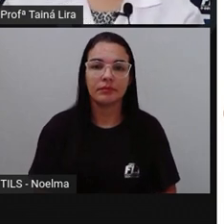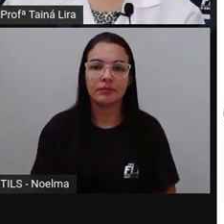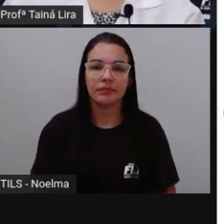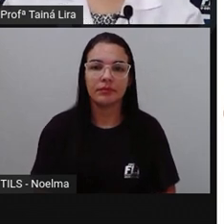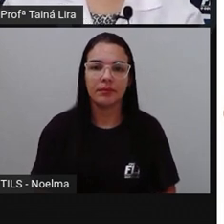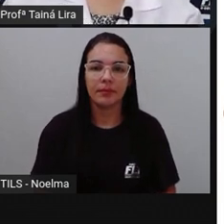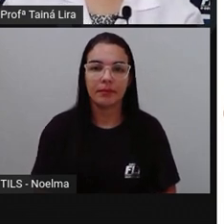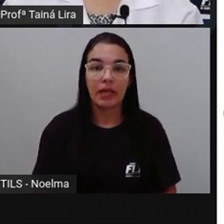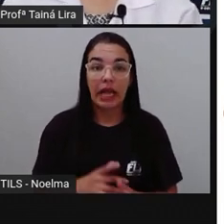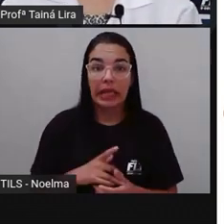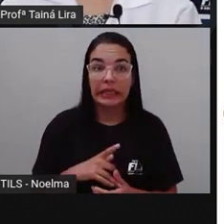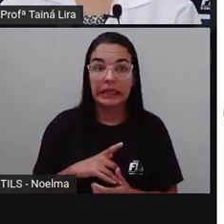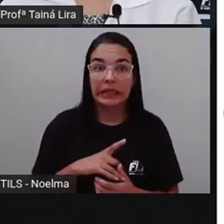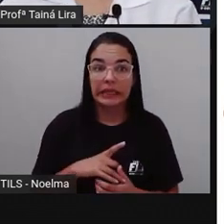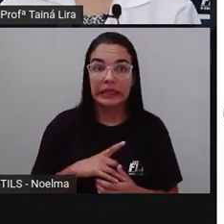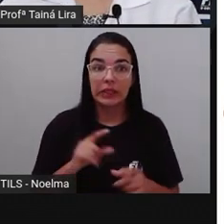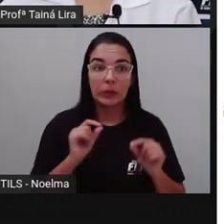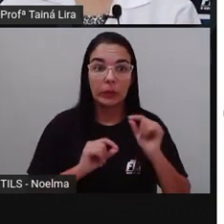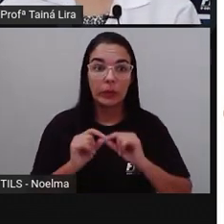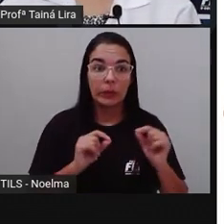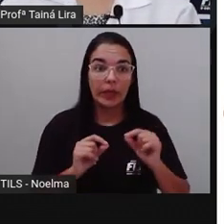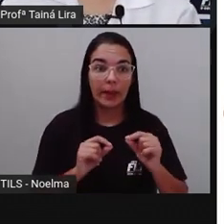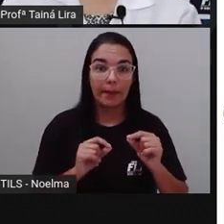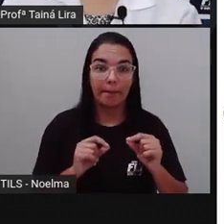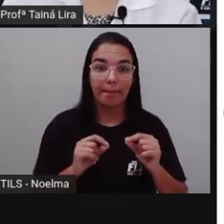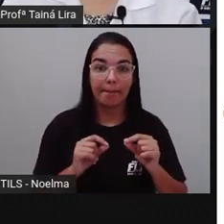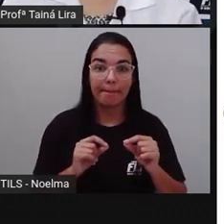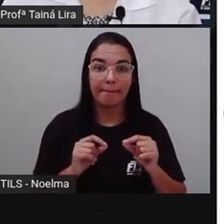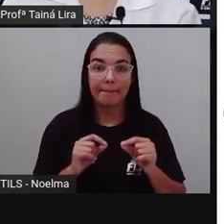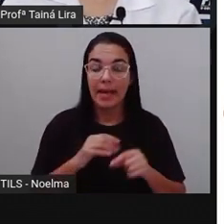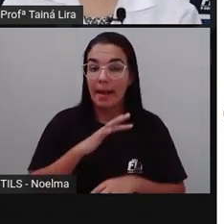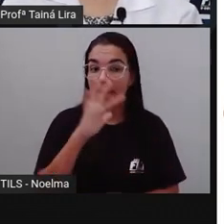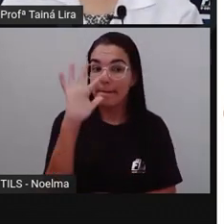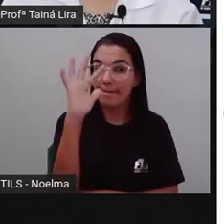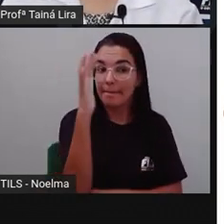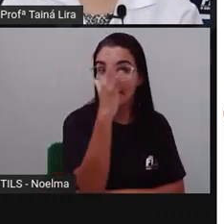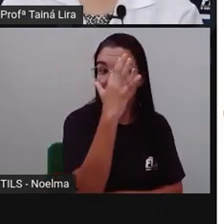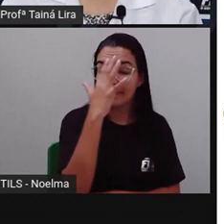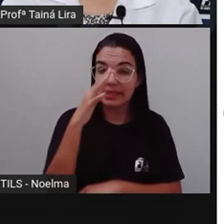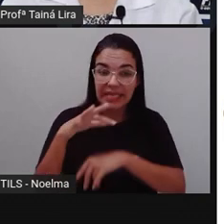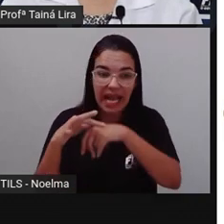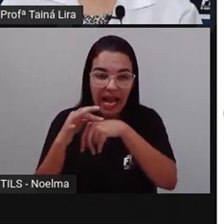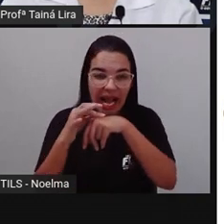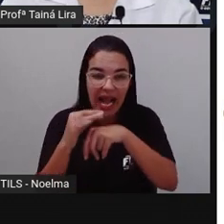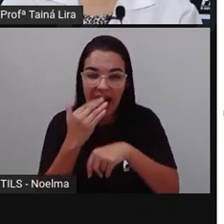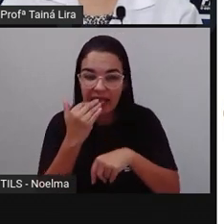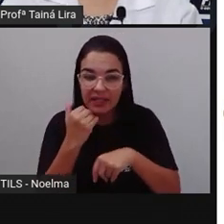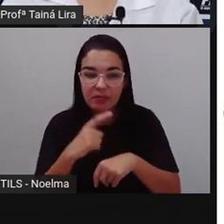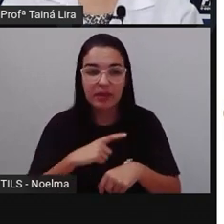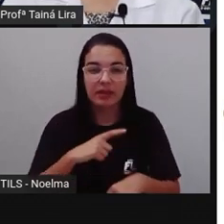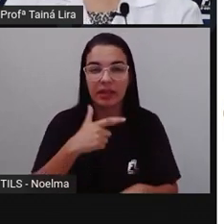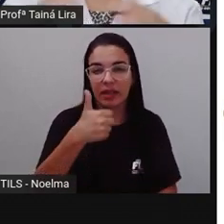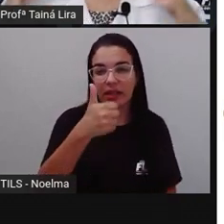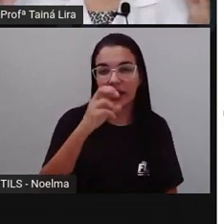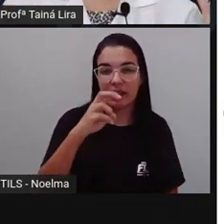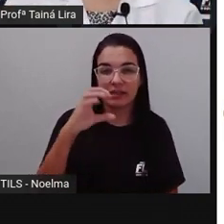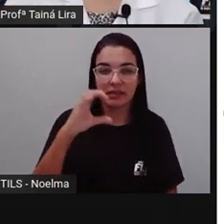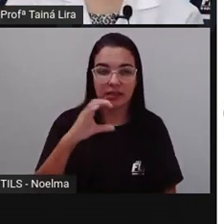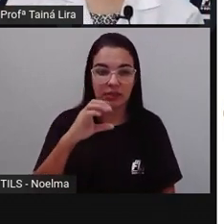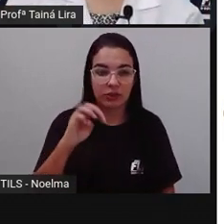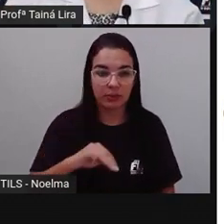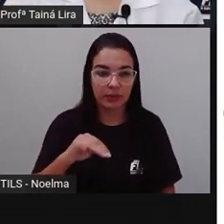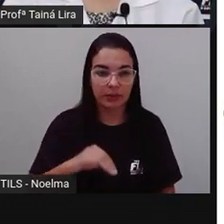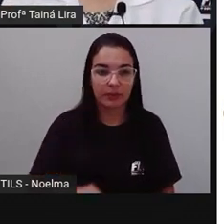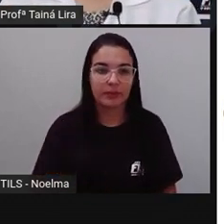carnívoras ali, Falando que tem 15 centímetros, E a Vitória Régia, Com 10 centímetros, tá? Então, agora vamos lá pensar,